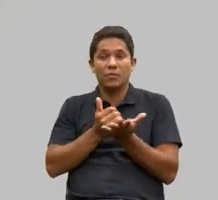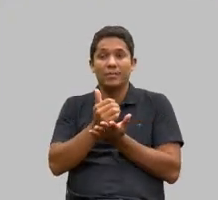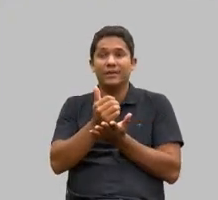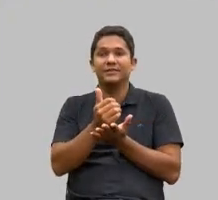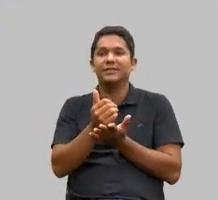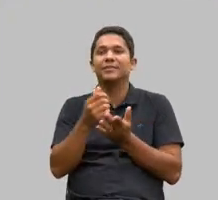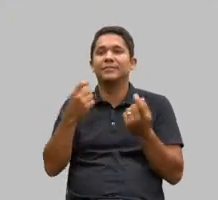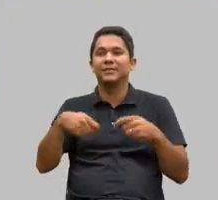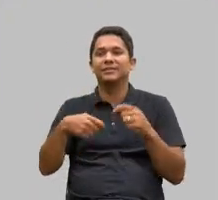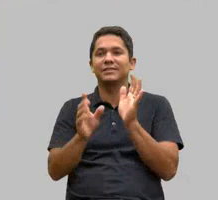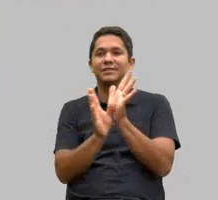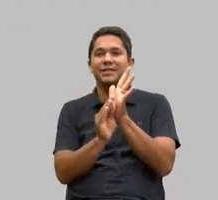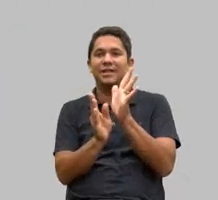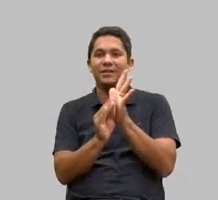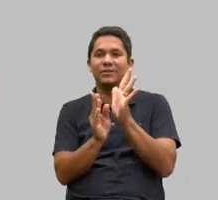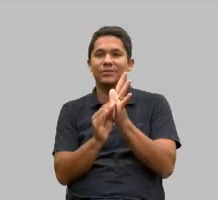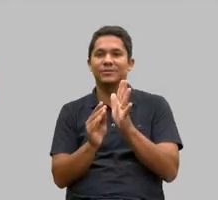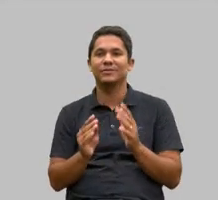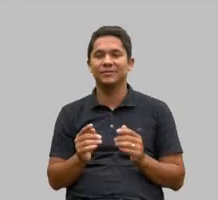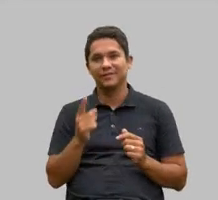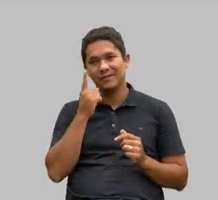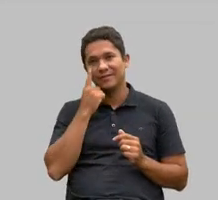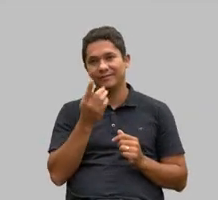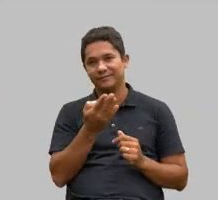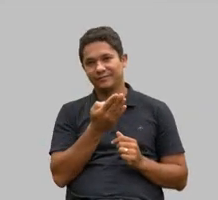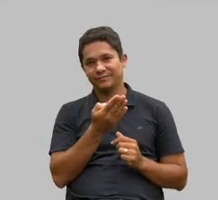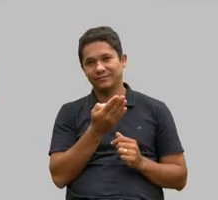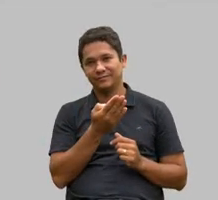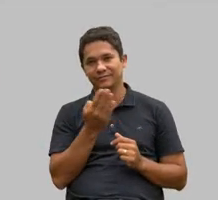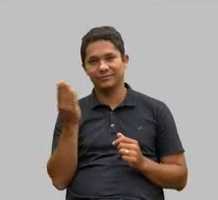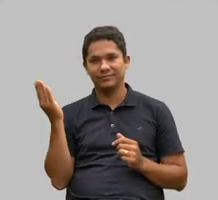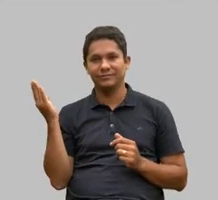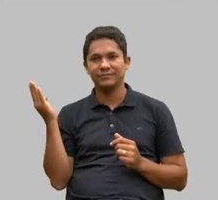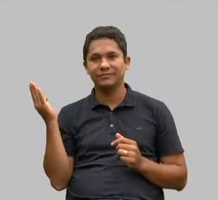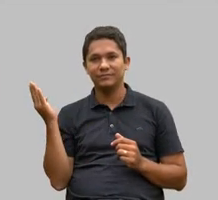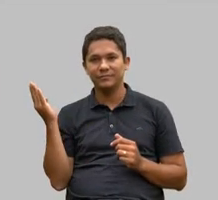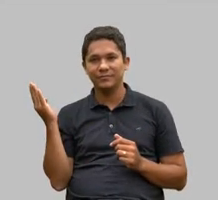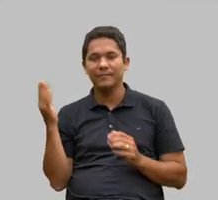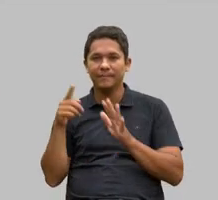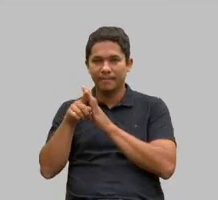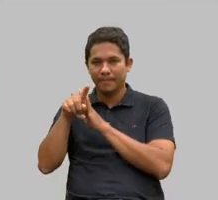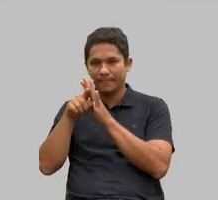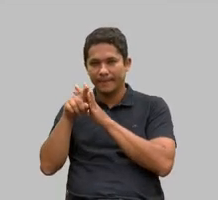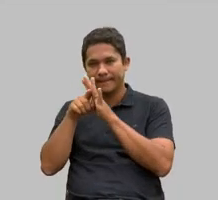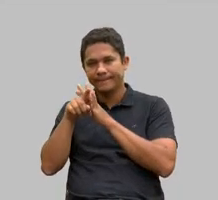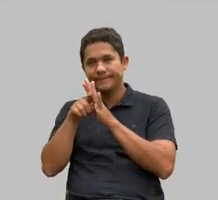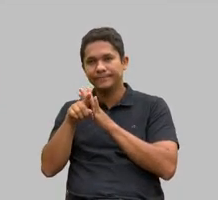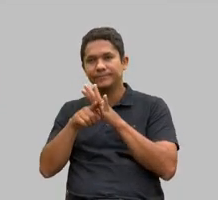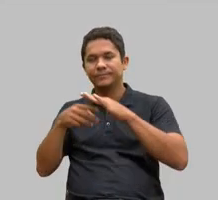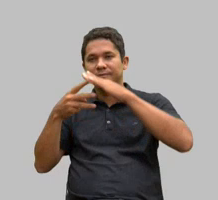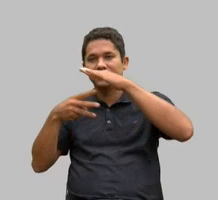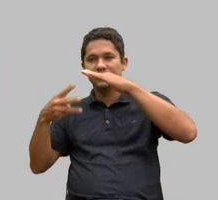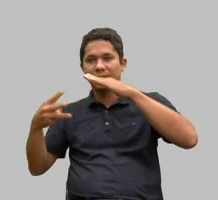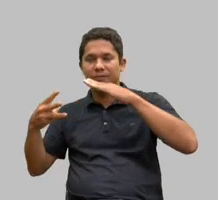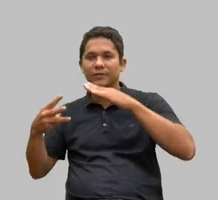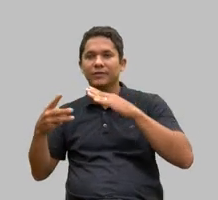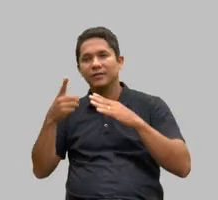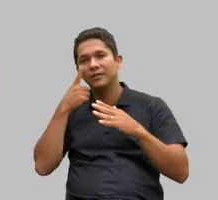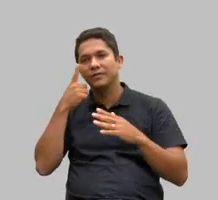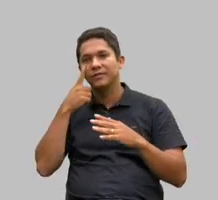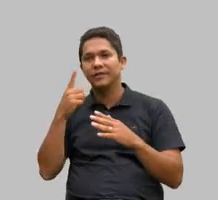liberdade de trazer aqui uma breve apresentação, um diagnóstico aprofundado sobre o terceiro setor com base de dados